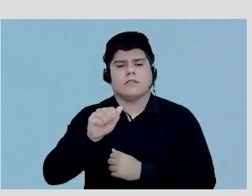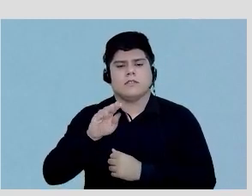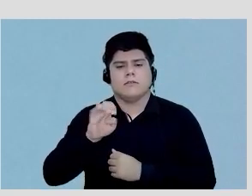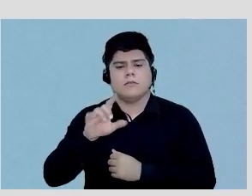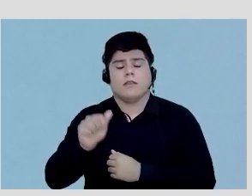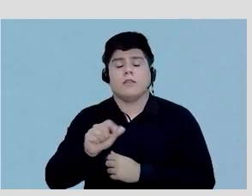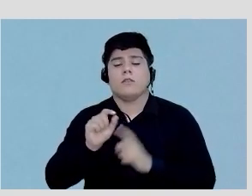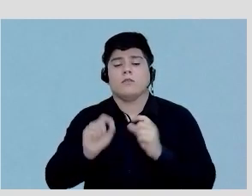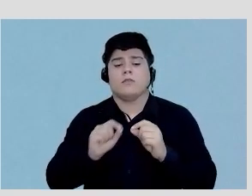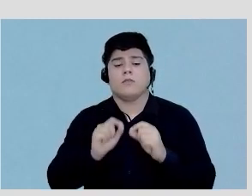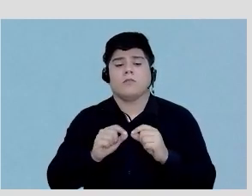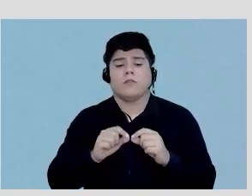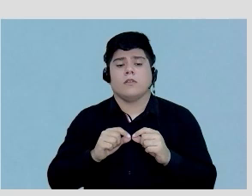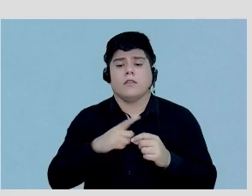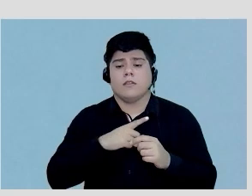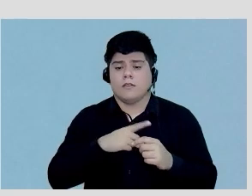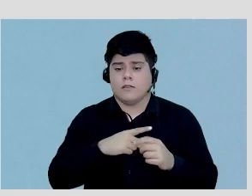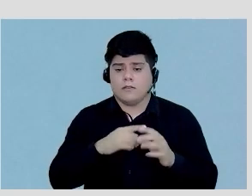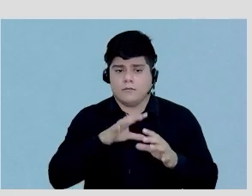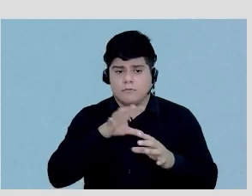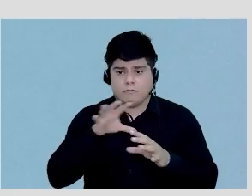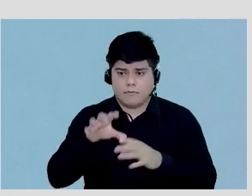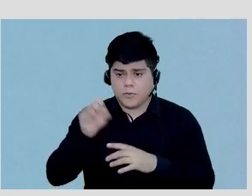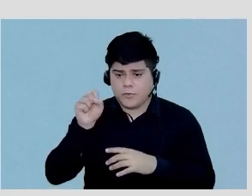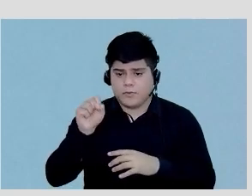reprodutibilidade. Então, a gente pegou esses